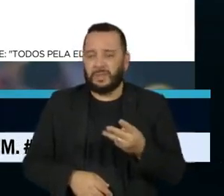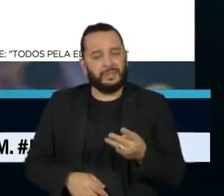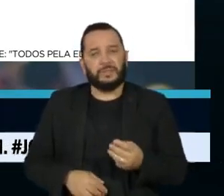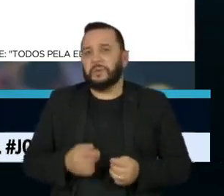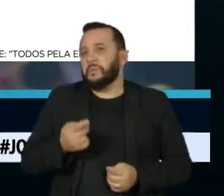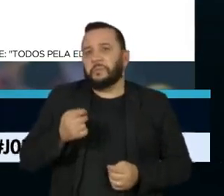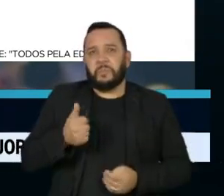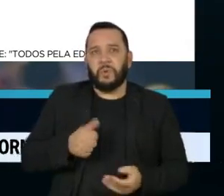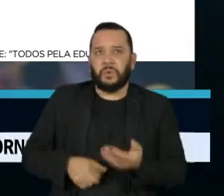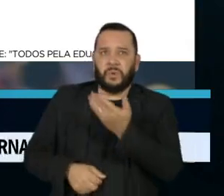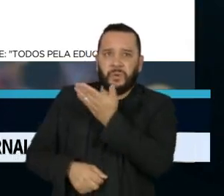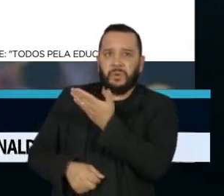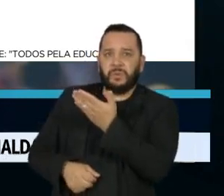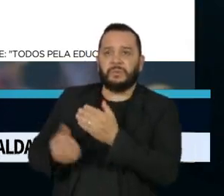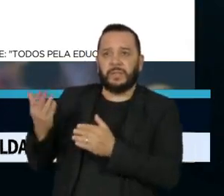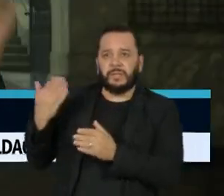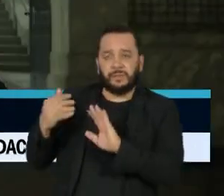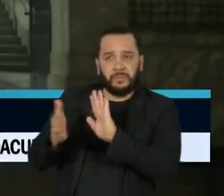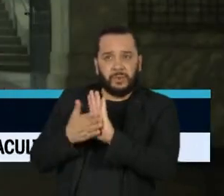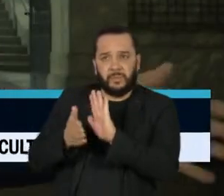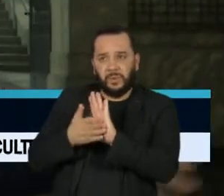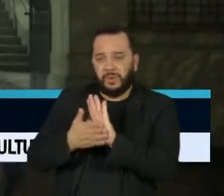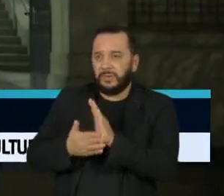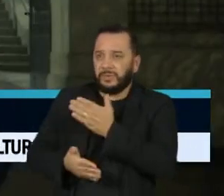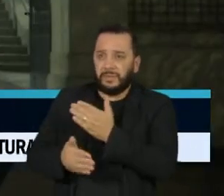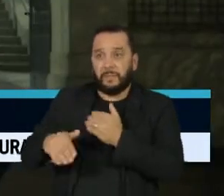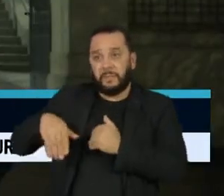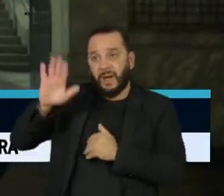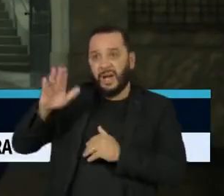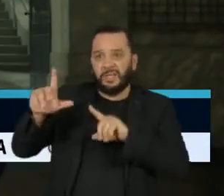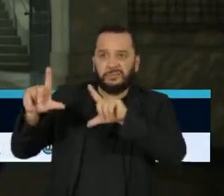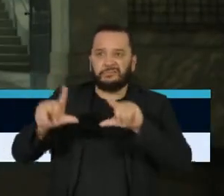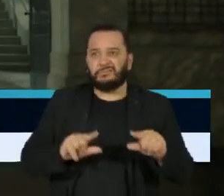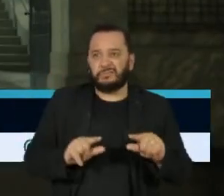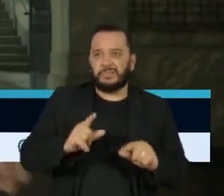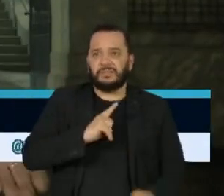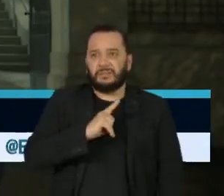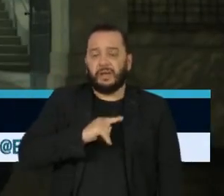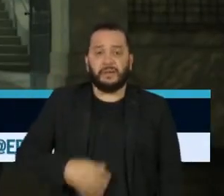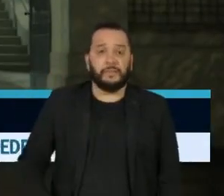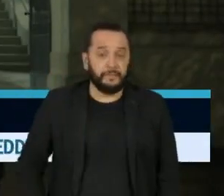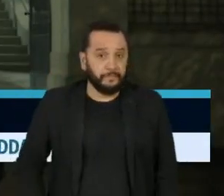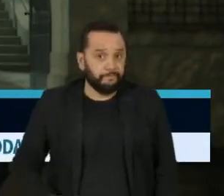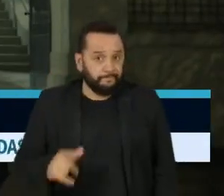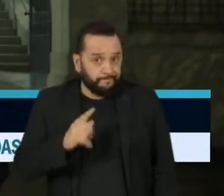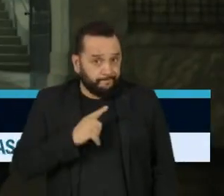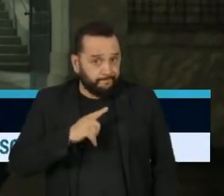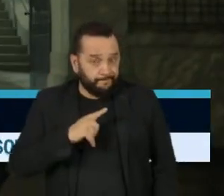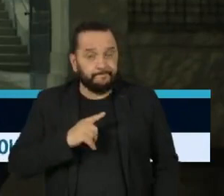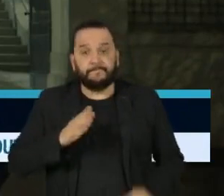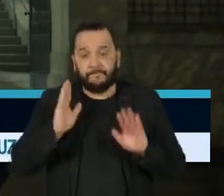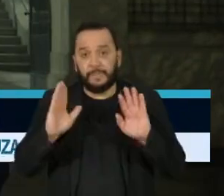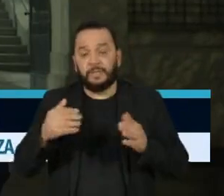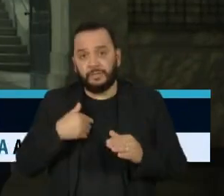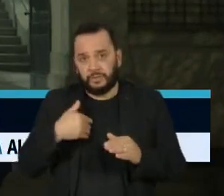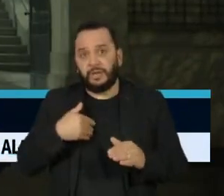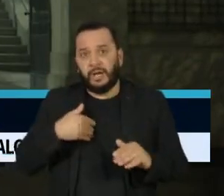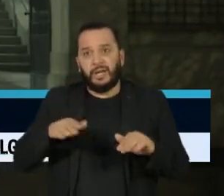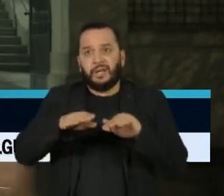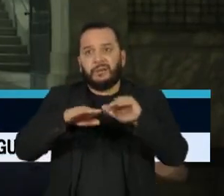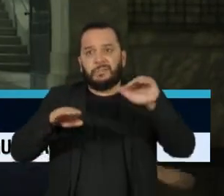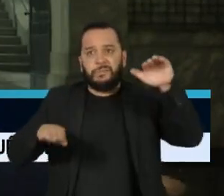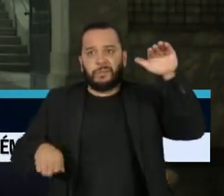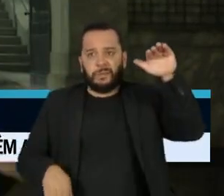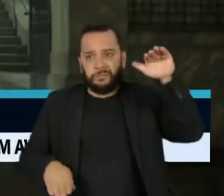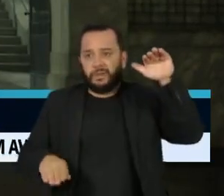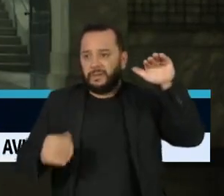inicialmente proposto para este ano. Para superar as desigualdades que colocam em risco o futuro de milhões de crianças e jovens e